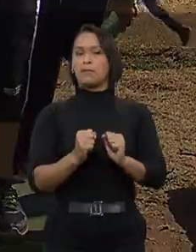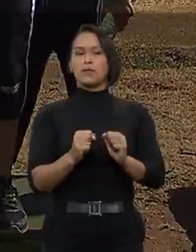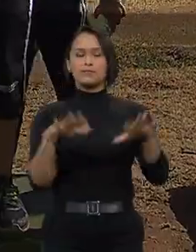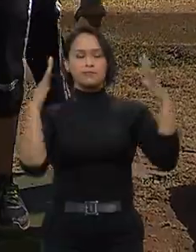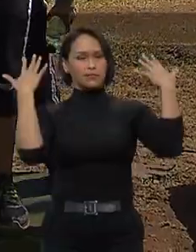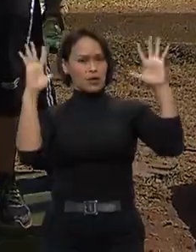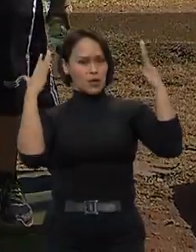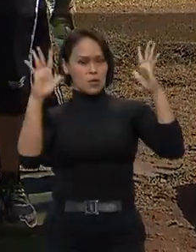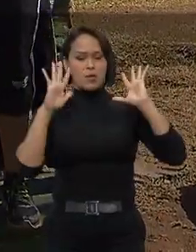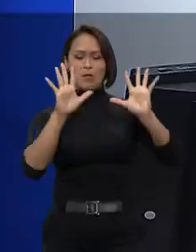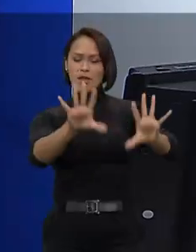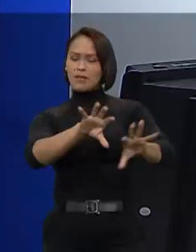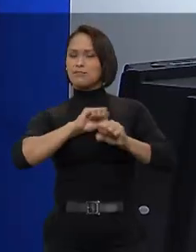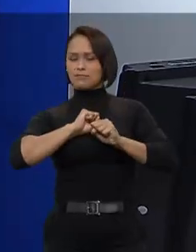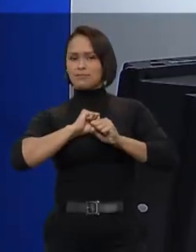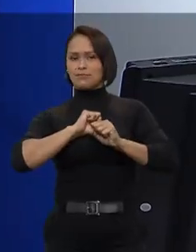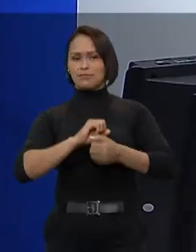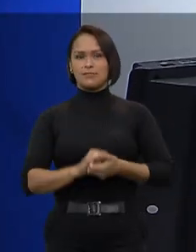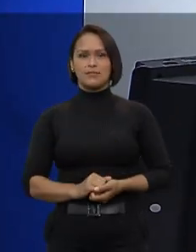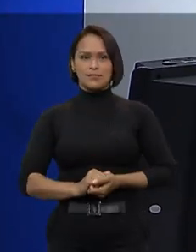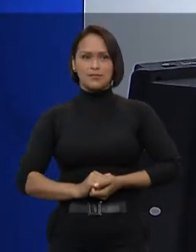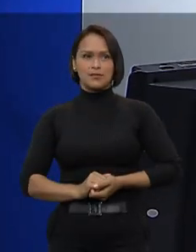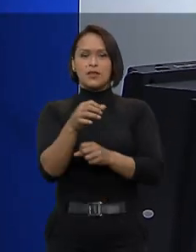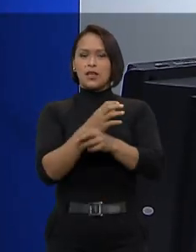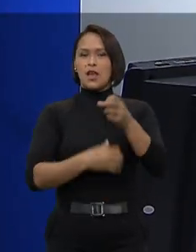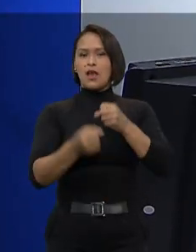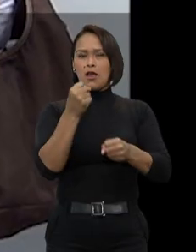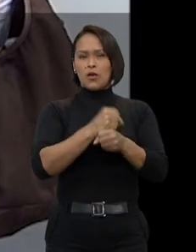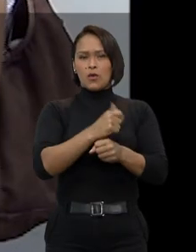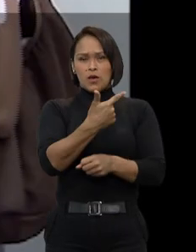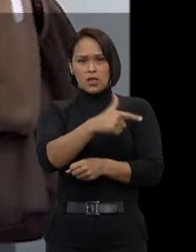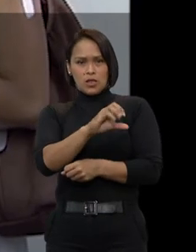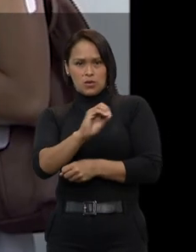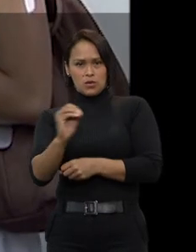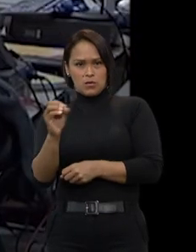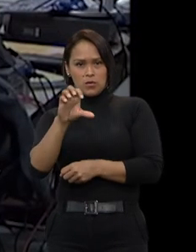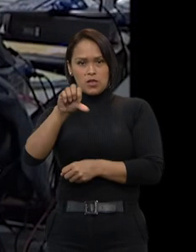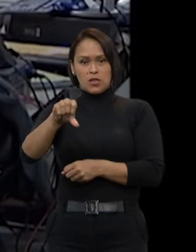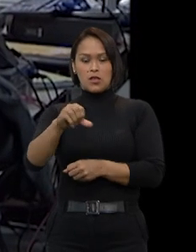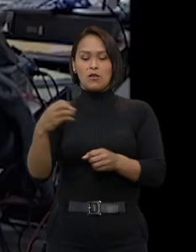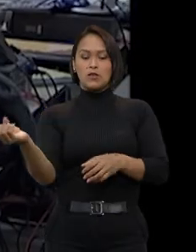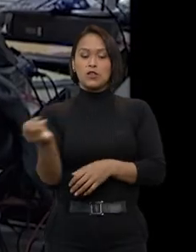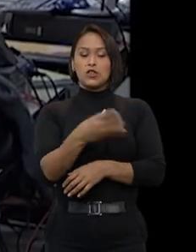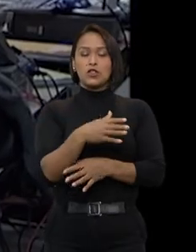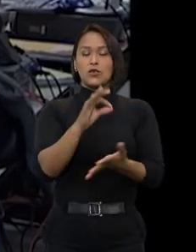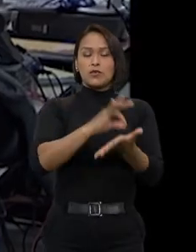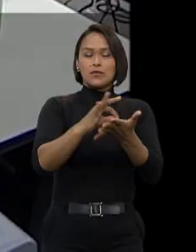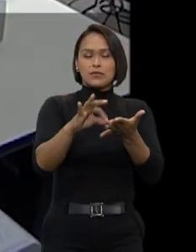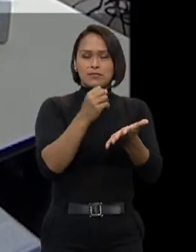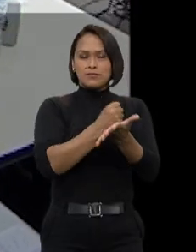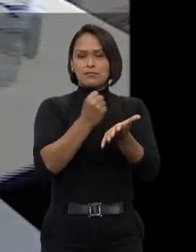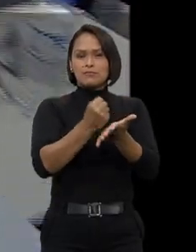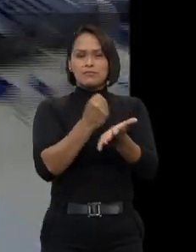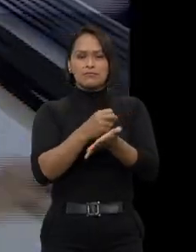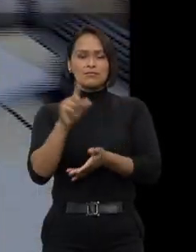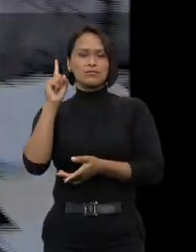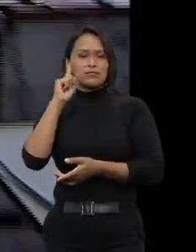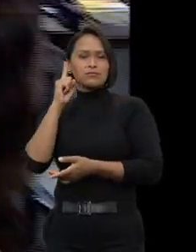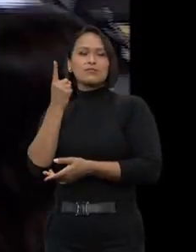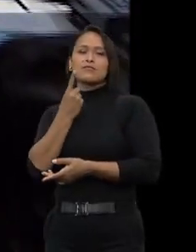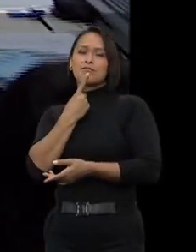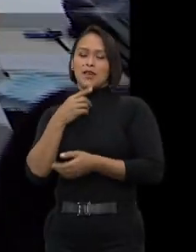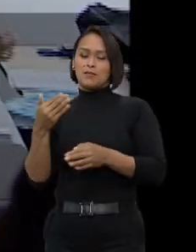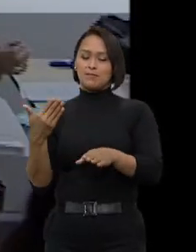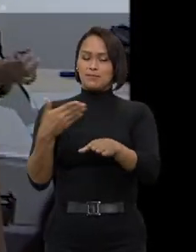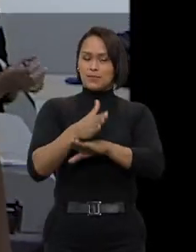também serve para comemorar as conquistas. Desde 2009, o STJ inovou contratando colaboradores